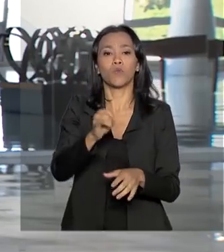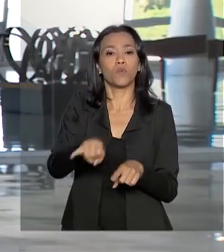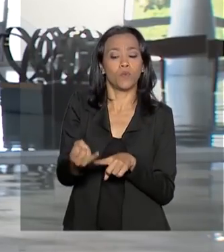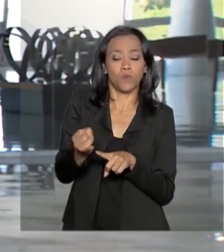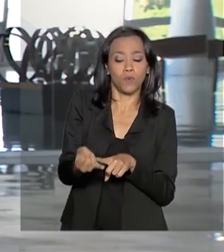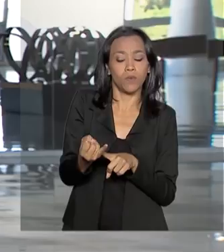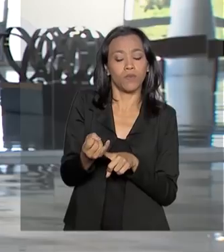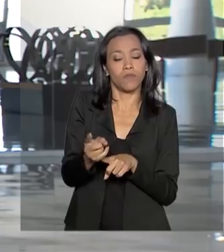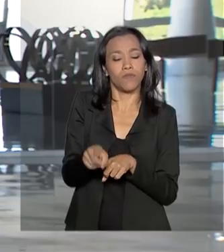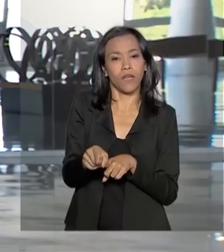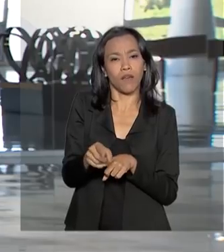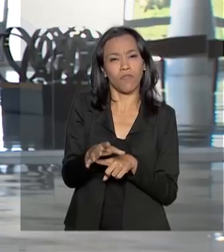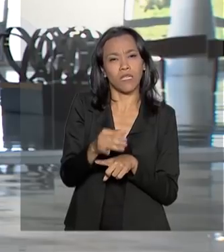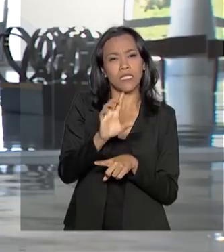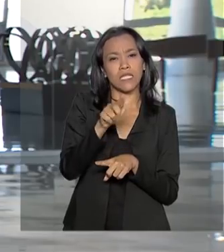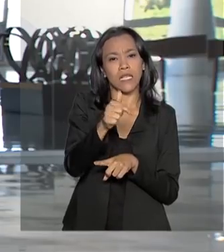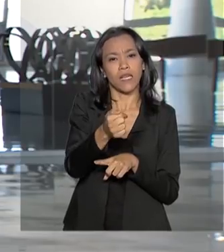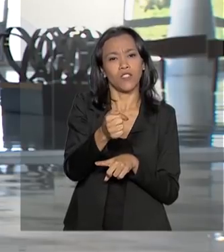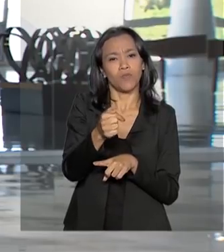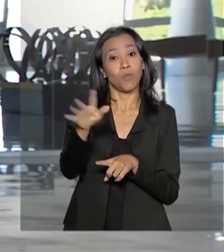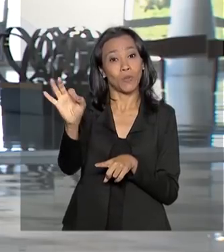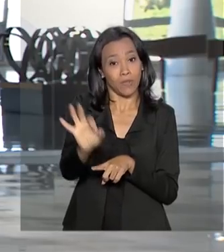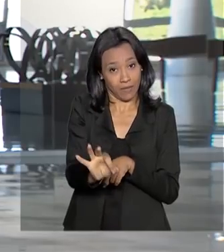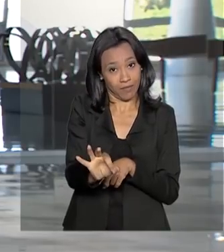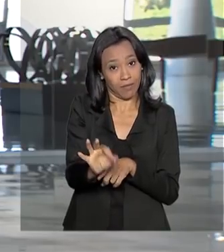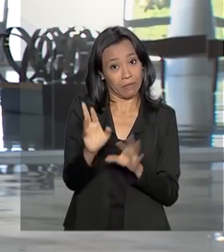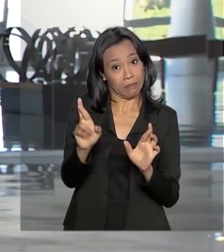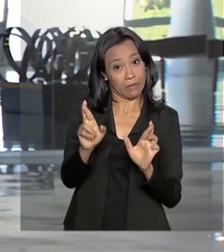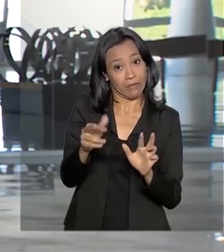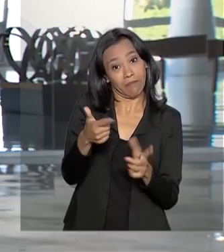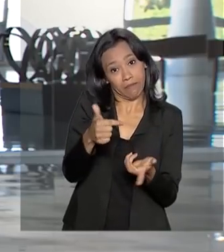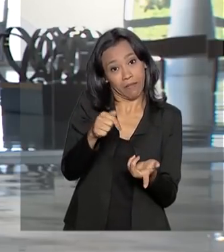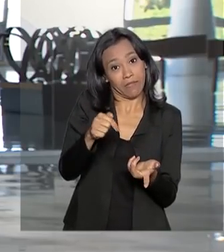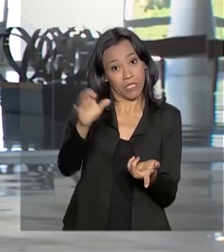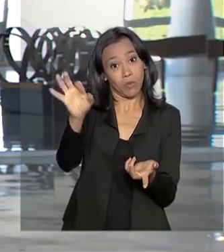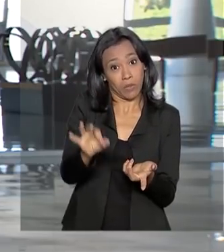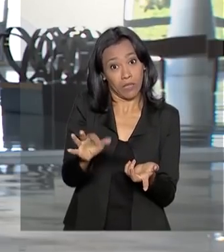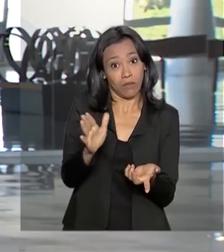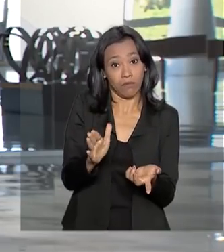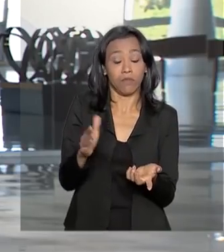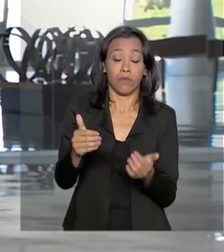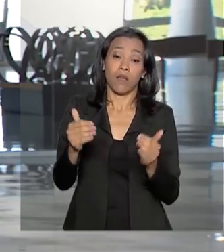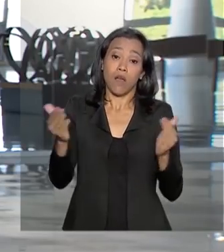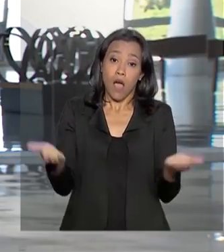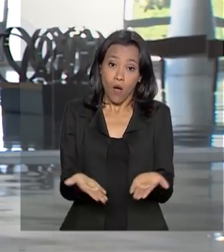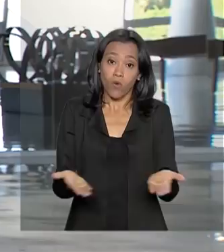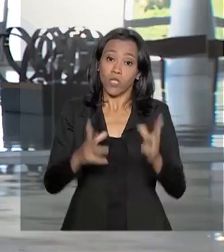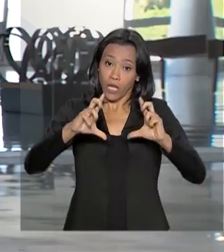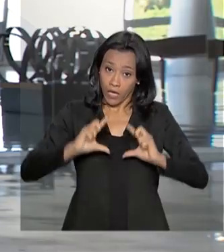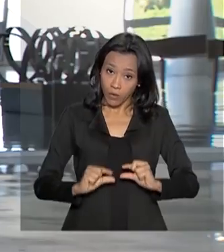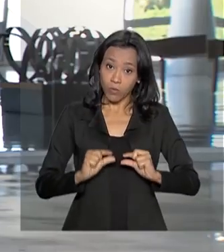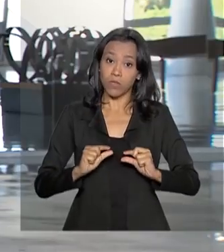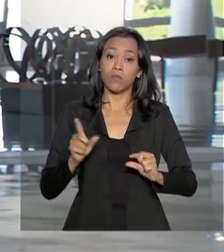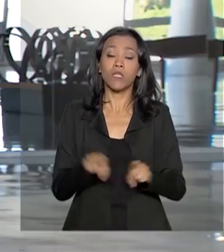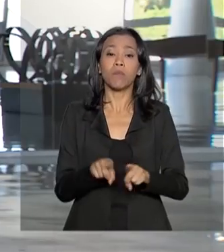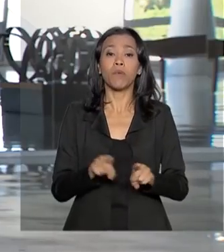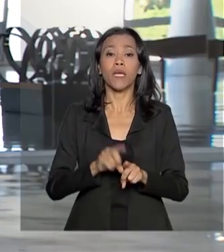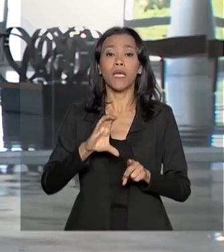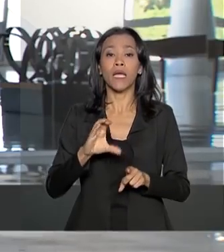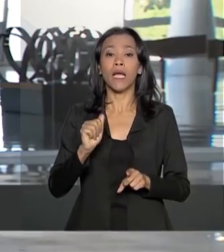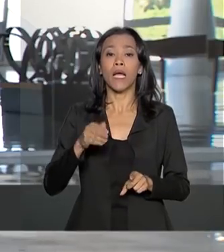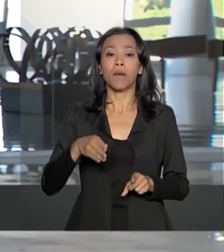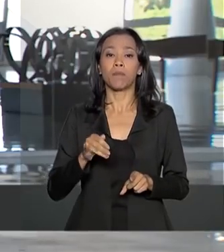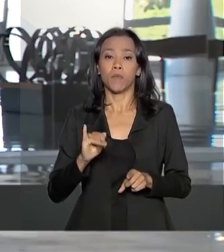juros ficassem na casa dos 7%. Os economistas também reduziram a projeção para a taxa de câmbio. A